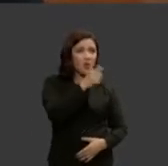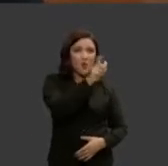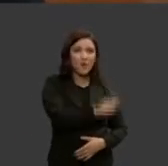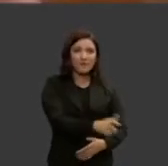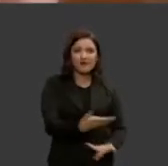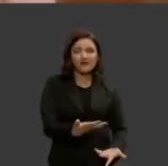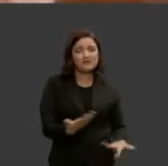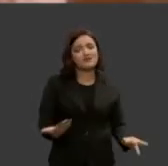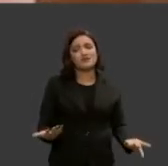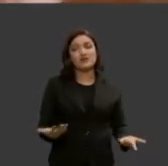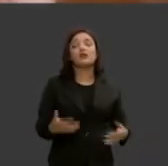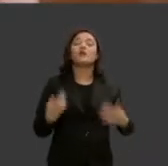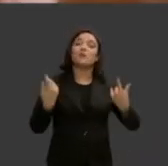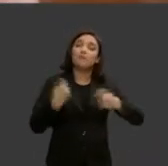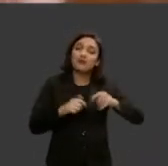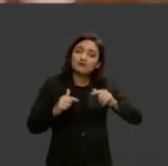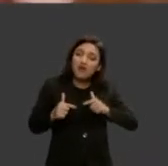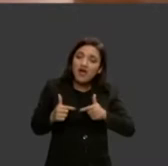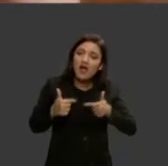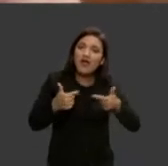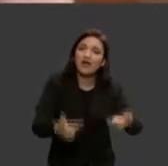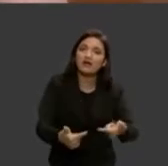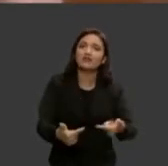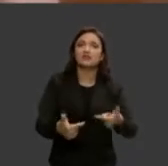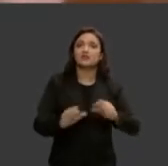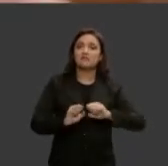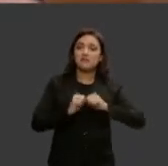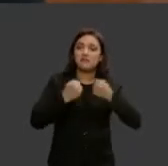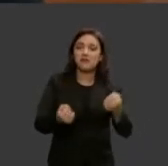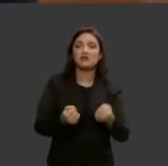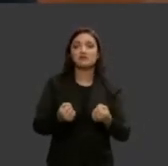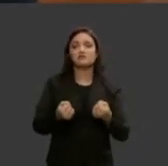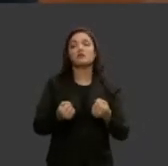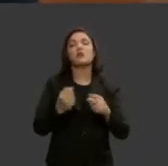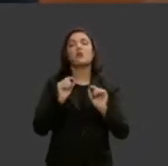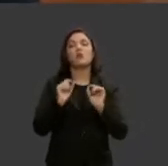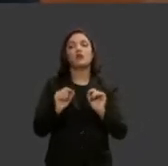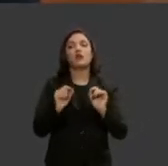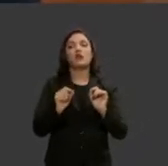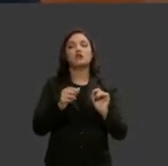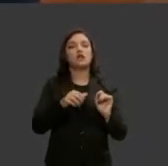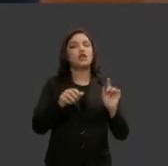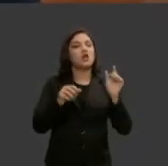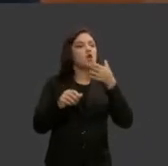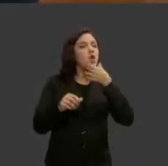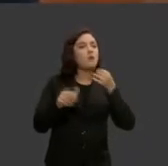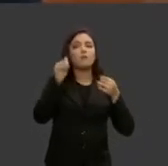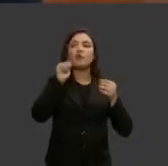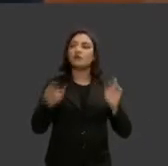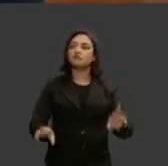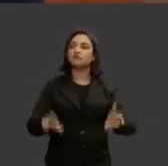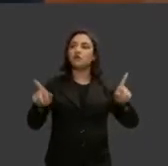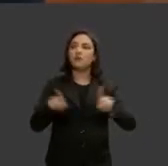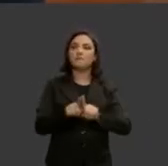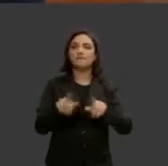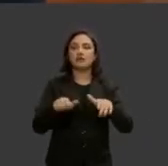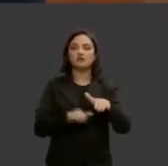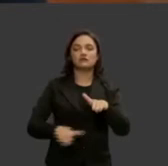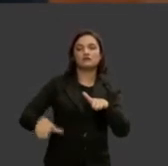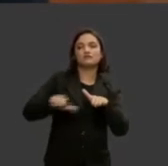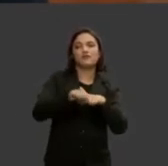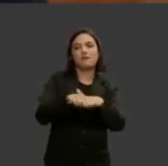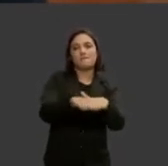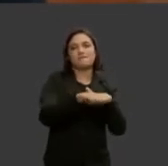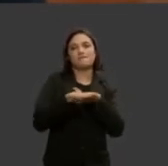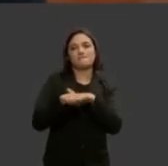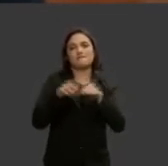para que essas diferenças não sejam convertidas em desigualdade e aí já aproveitando